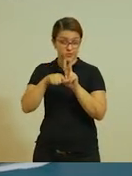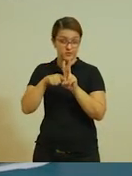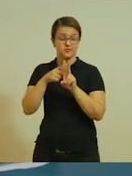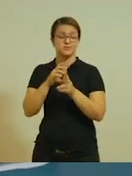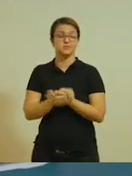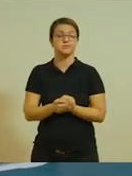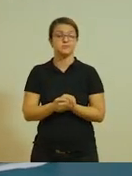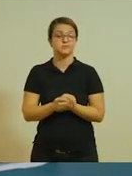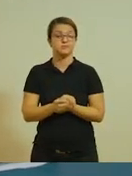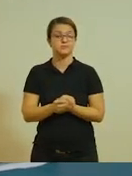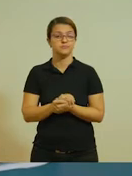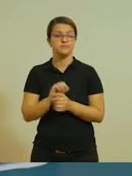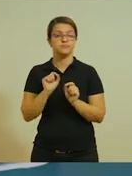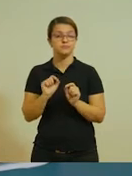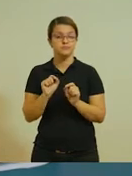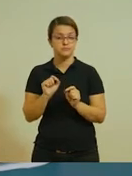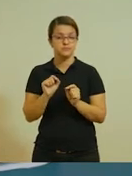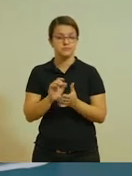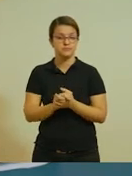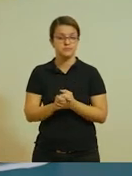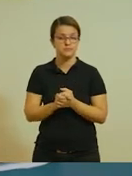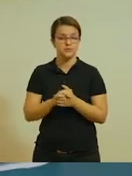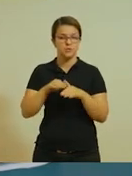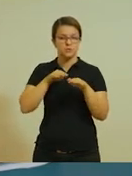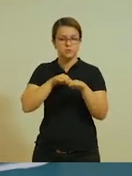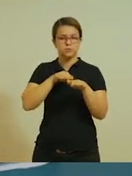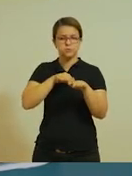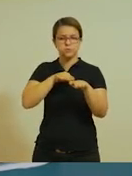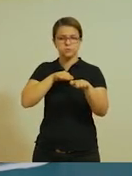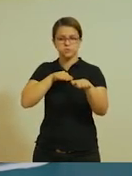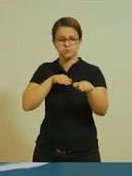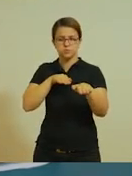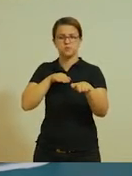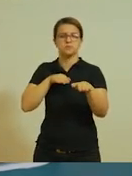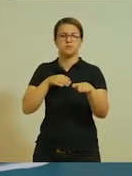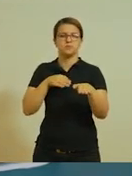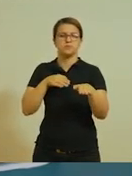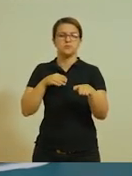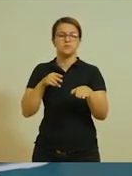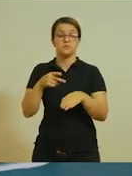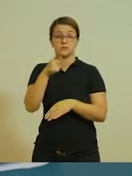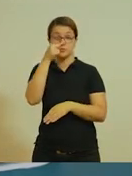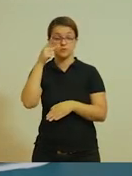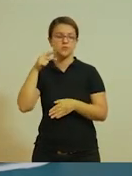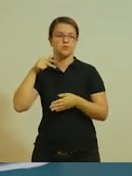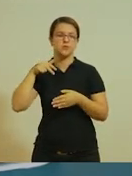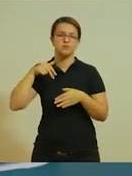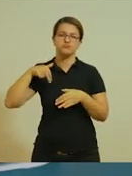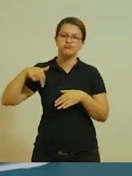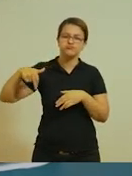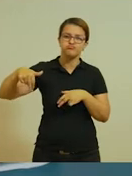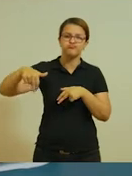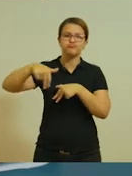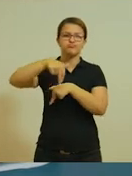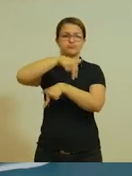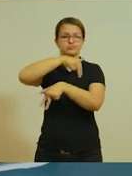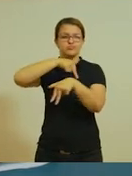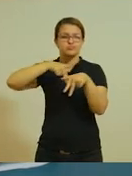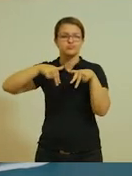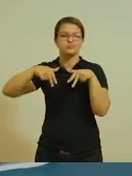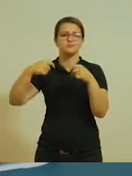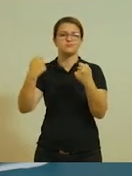Entrevistando, o trânsito é um conjunto de deslocamentos diários necessários para a locomoção dos indivíduos e conforme suas